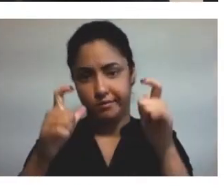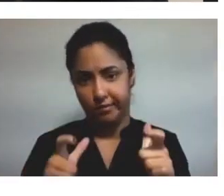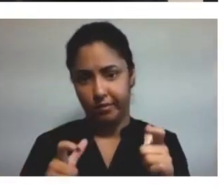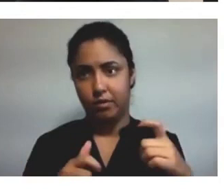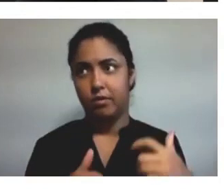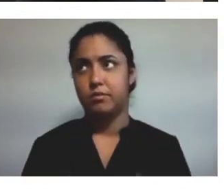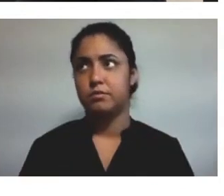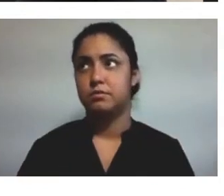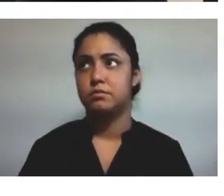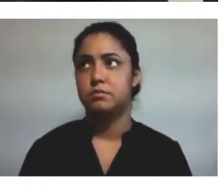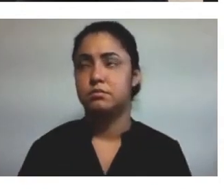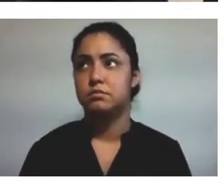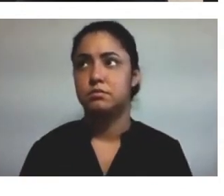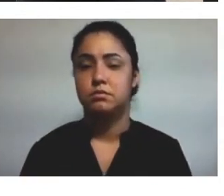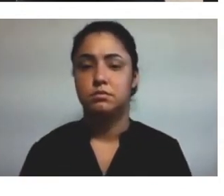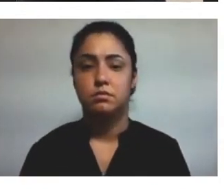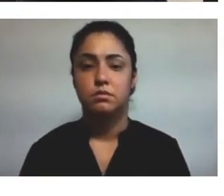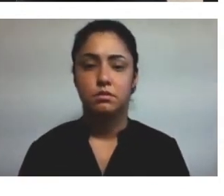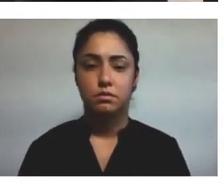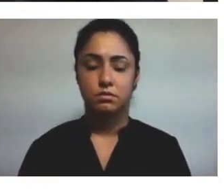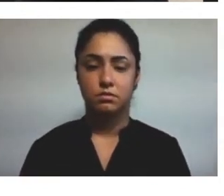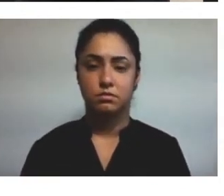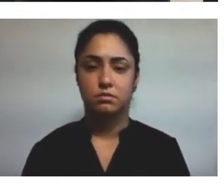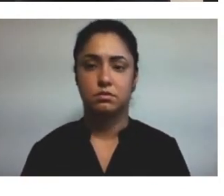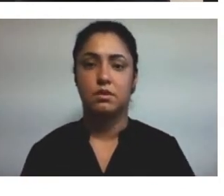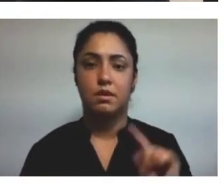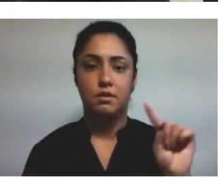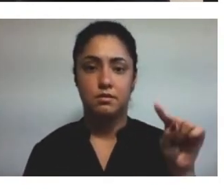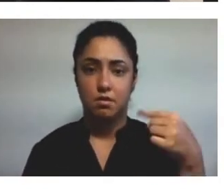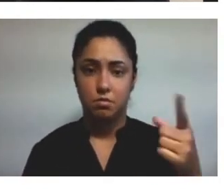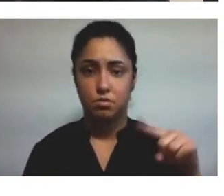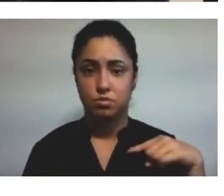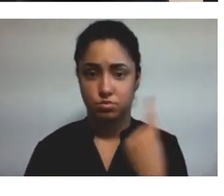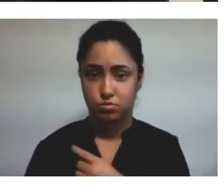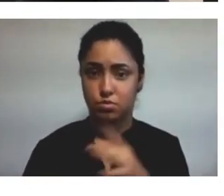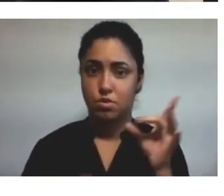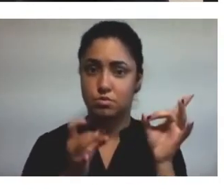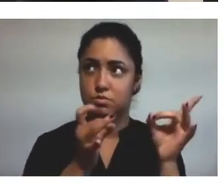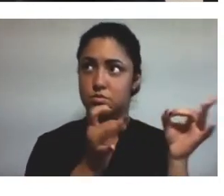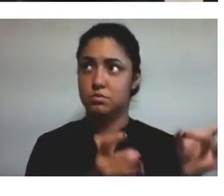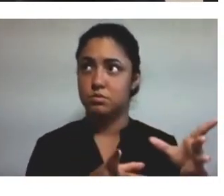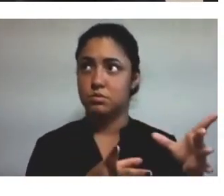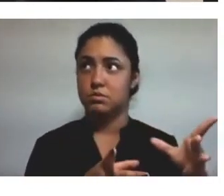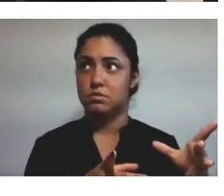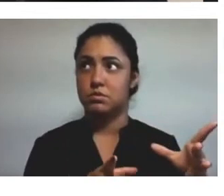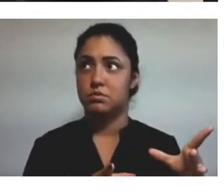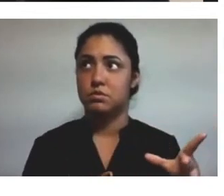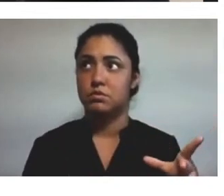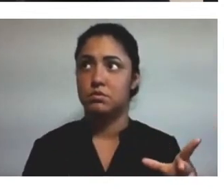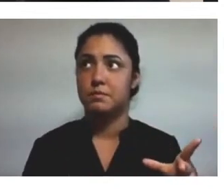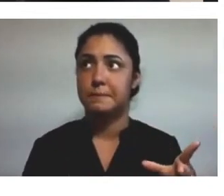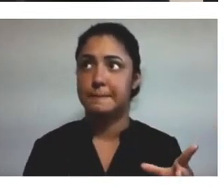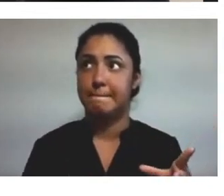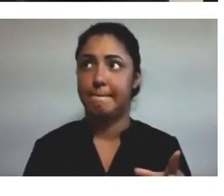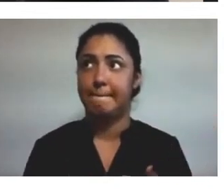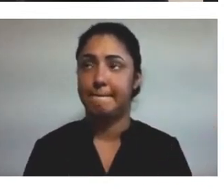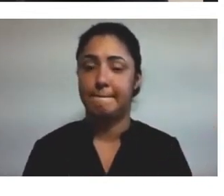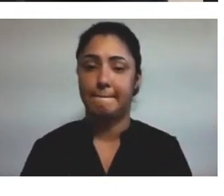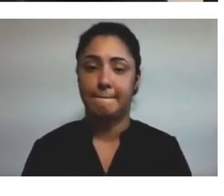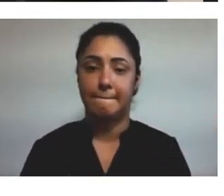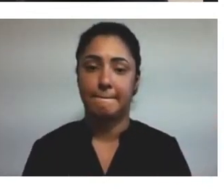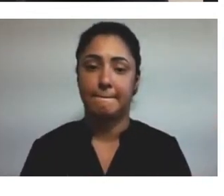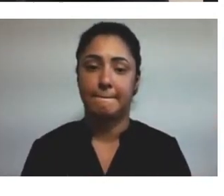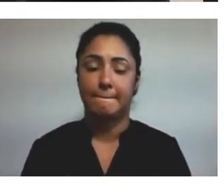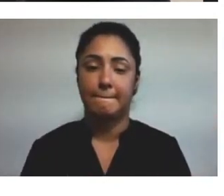E, por fim, né? Depois que a gente fez essa venda, a gente premiou a turma e o aluno. A turma e o aluno que mais arrecadaram